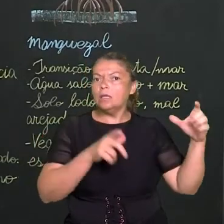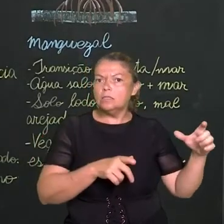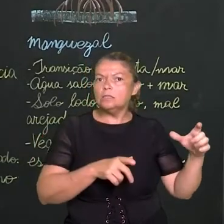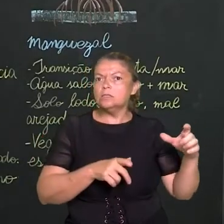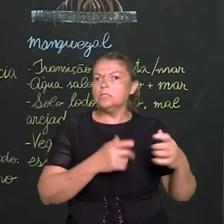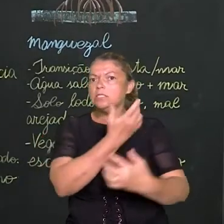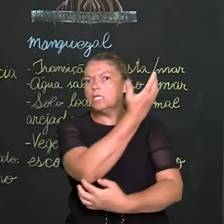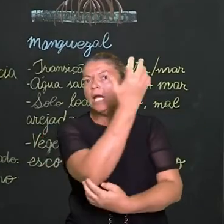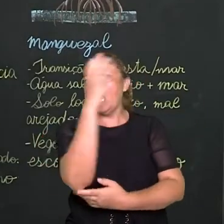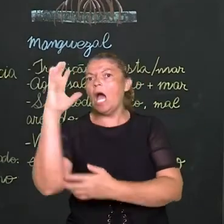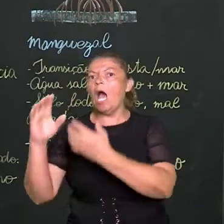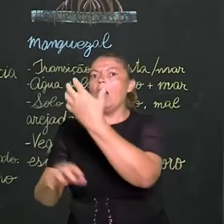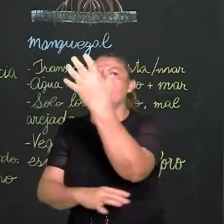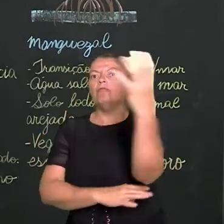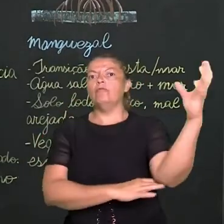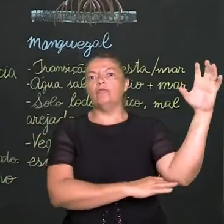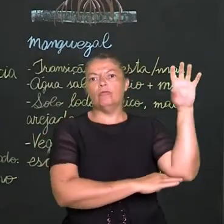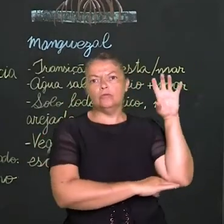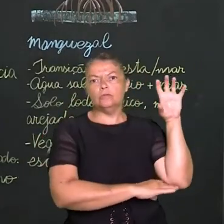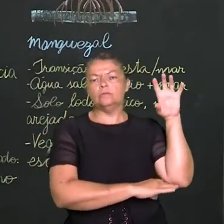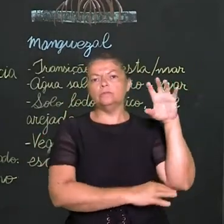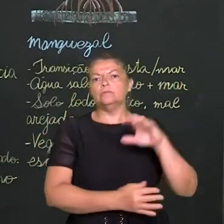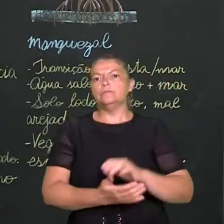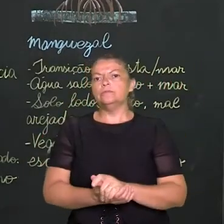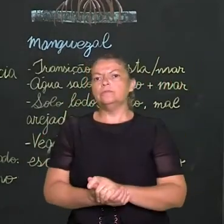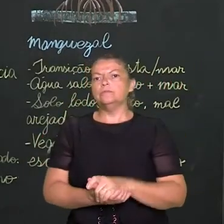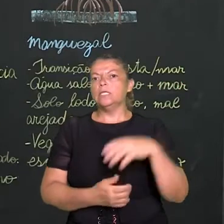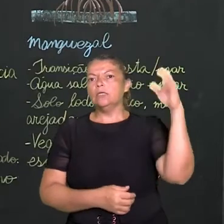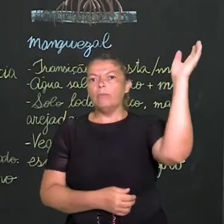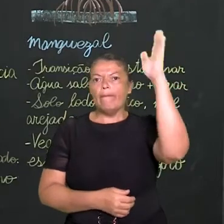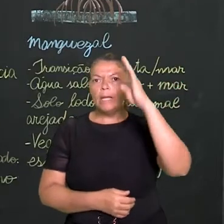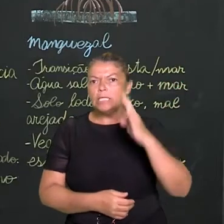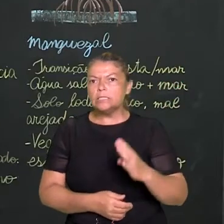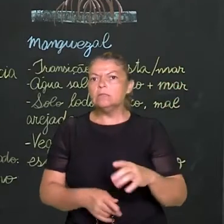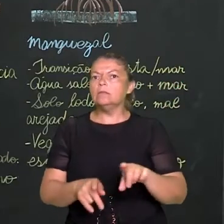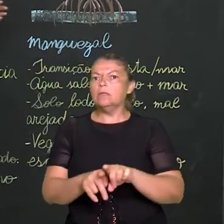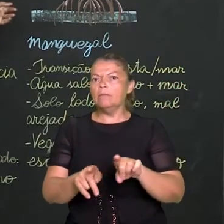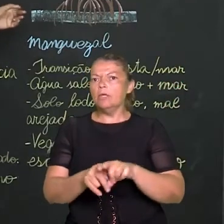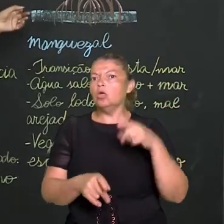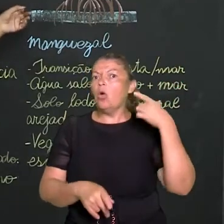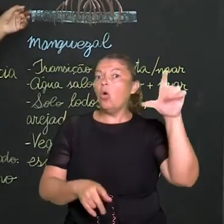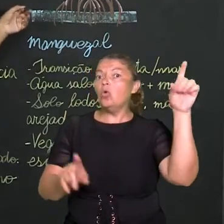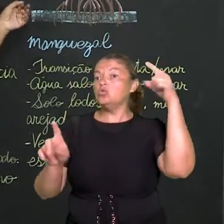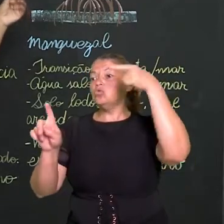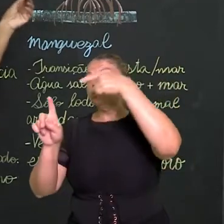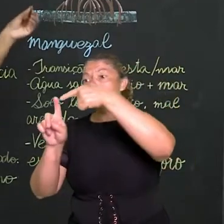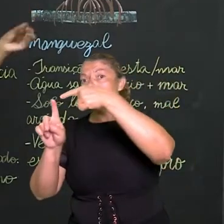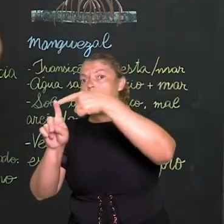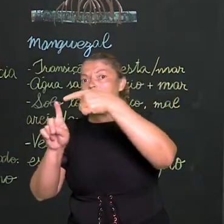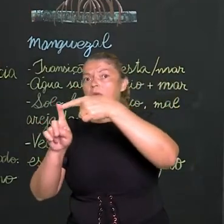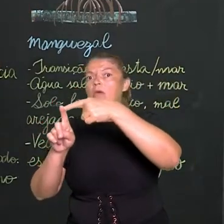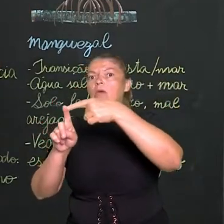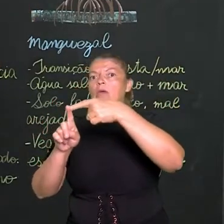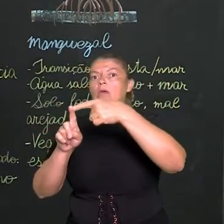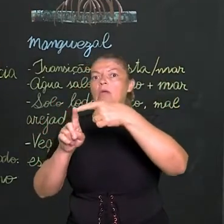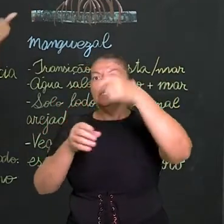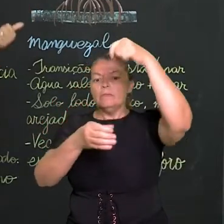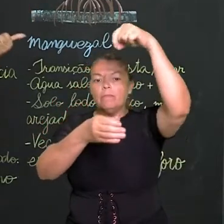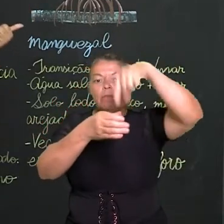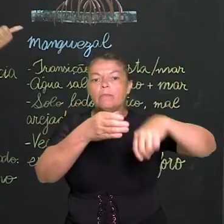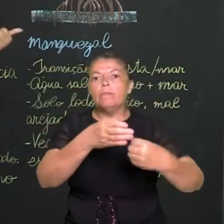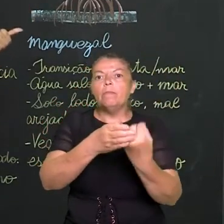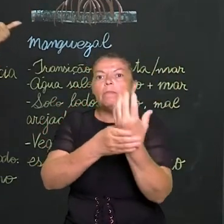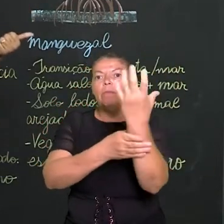ao longo de toda a costa brasileira, de todos os manguezais brasileiros. Um outro tipo de planta, um outro tipo de raiz